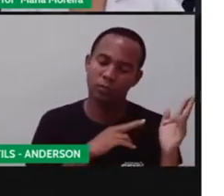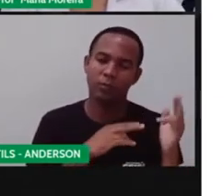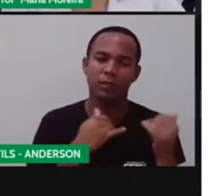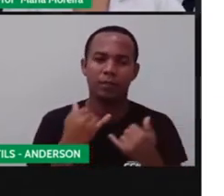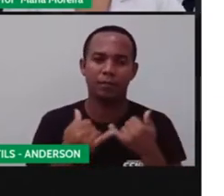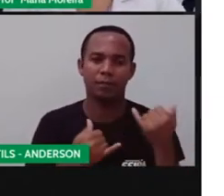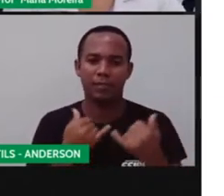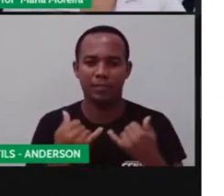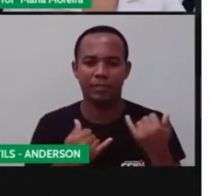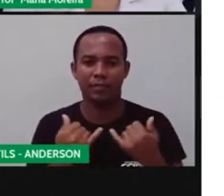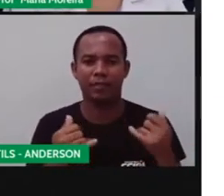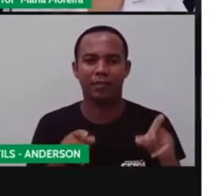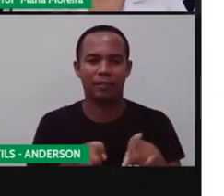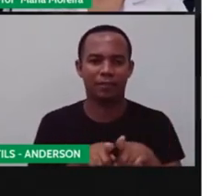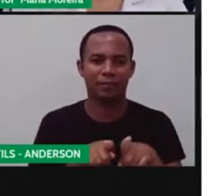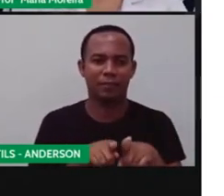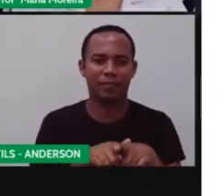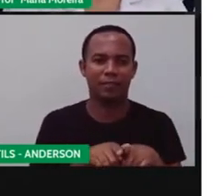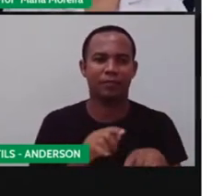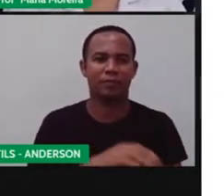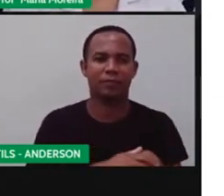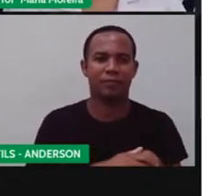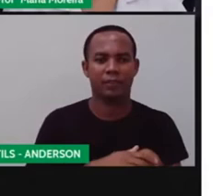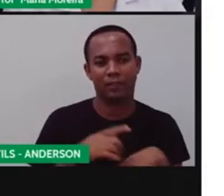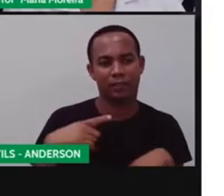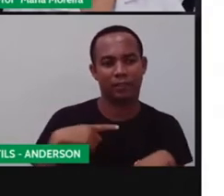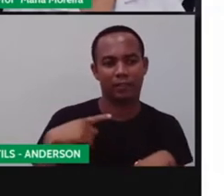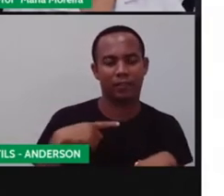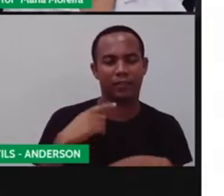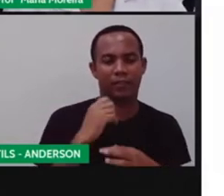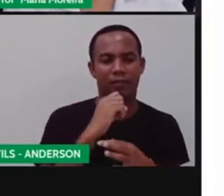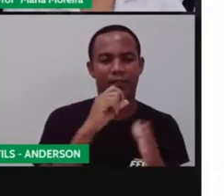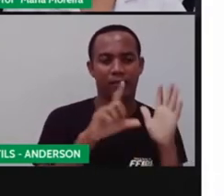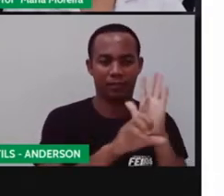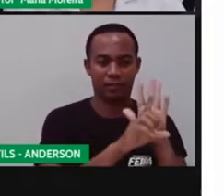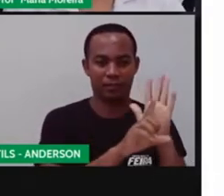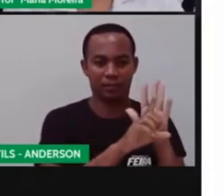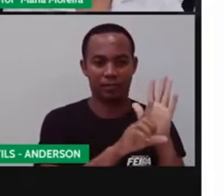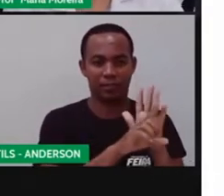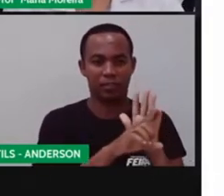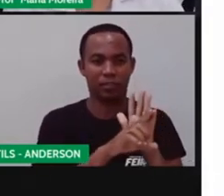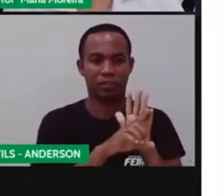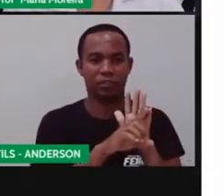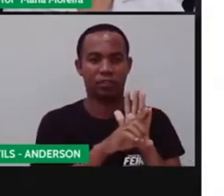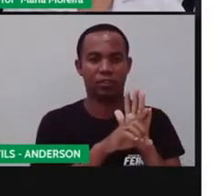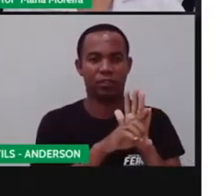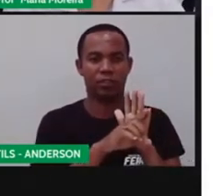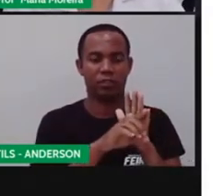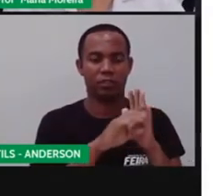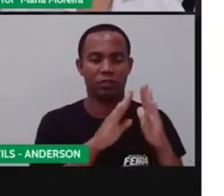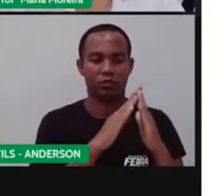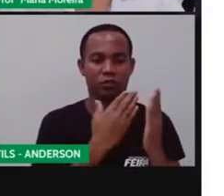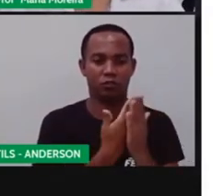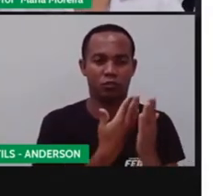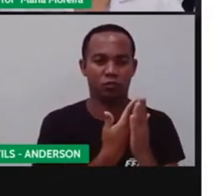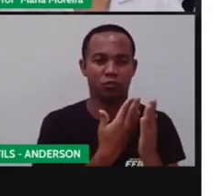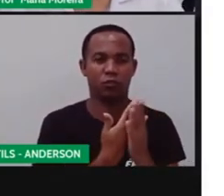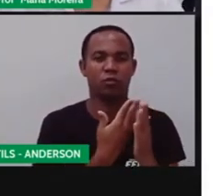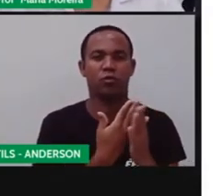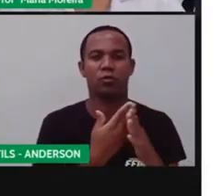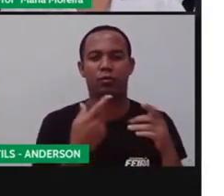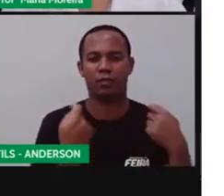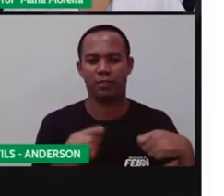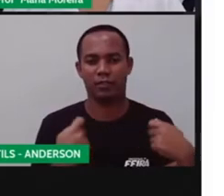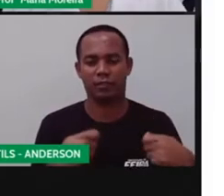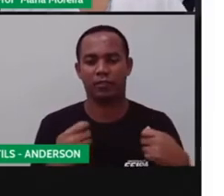brincar. Então, é também um direito assegurado, por lei, a educação, né? Que é isso que vocês estão tendo agora com